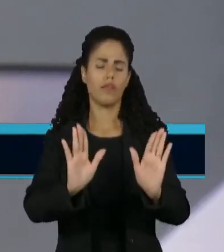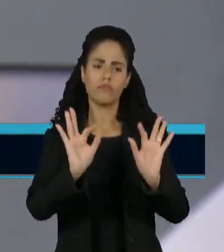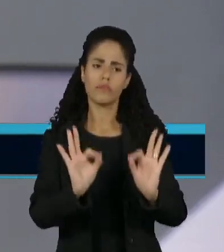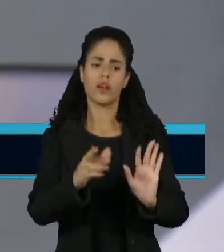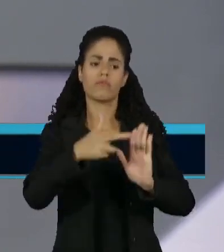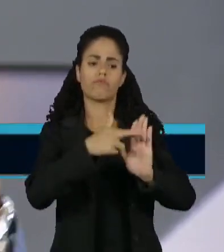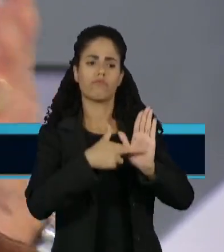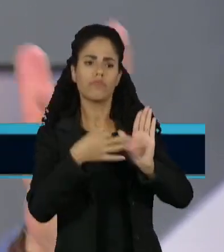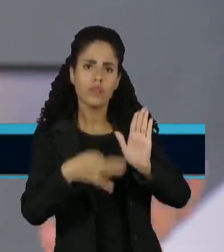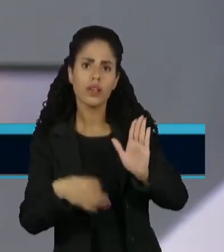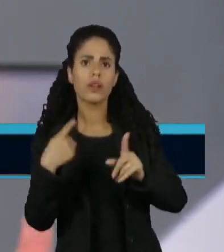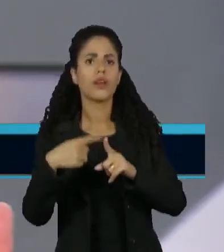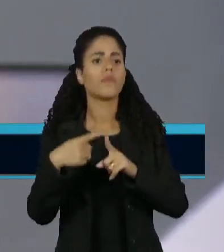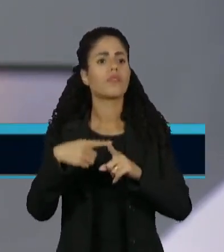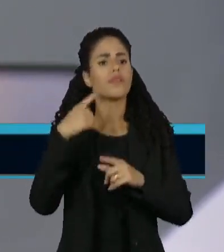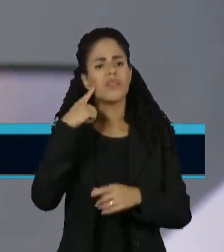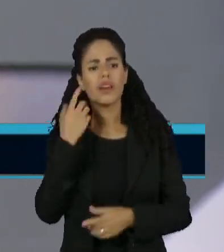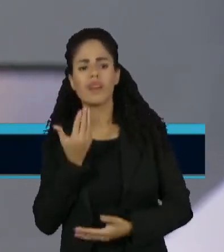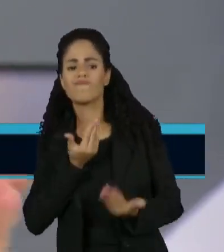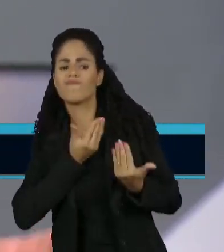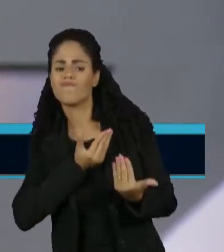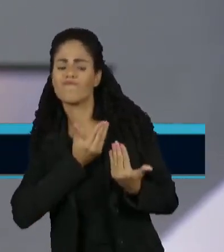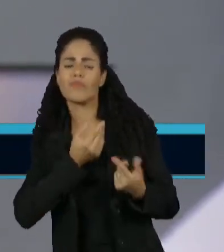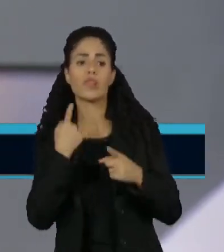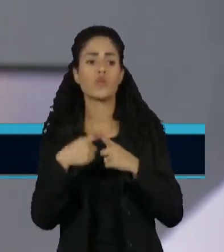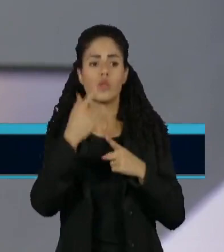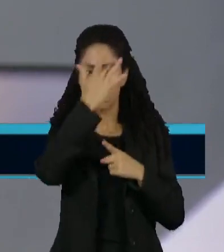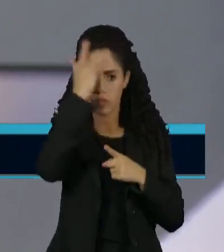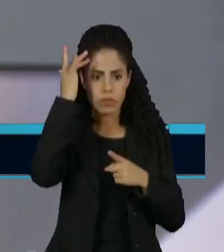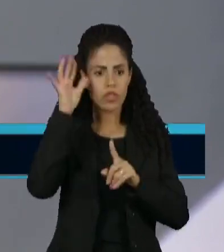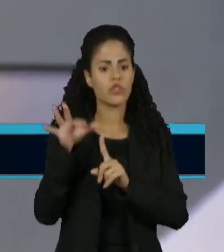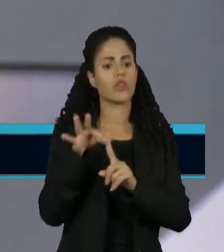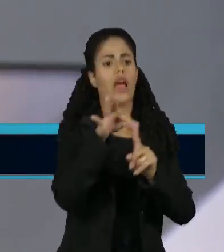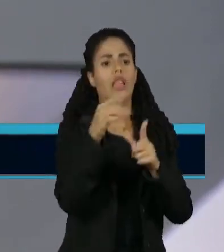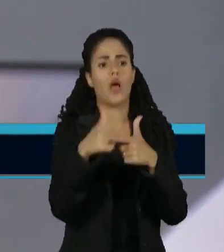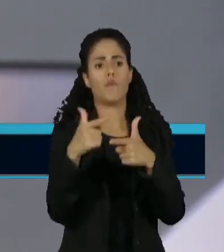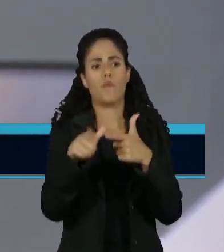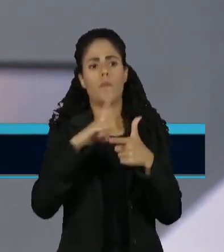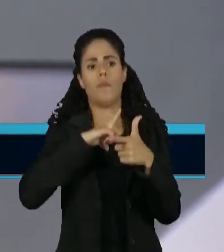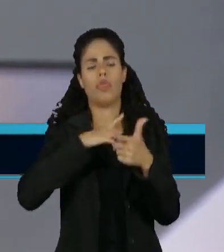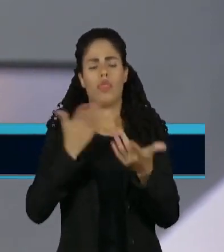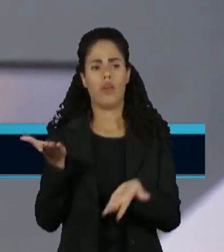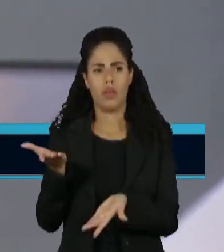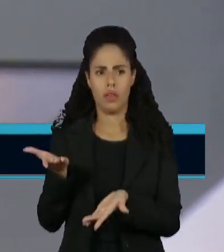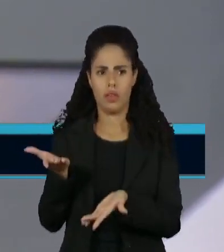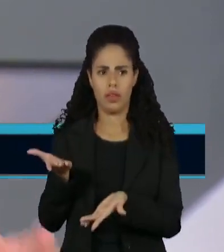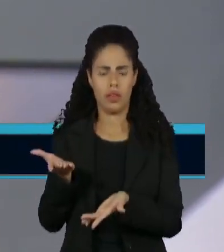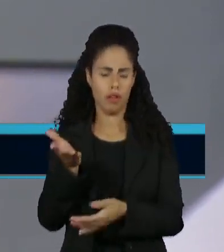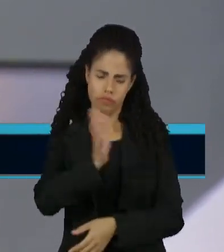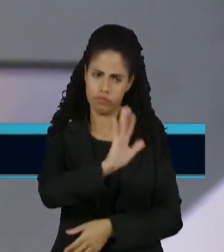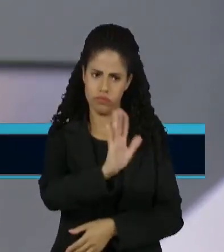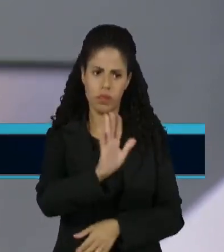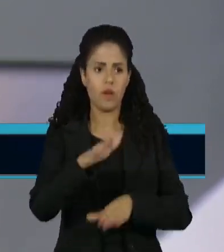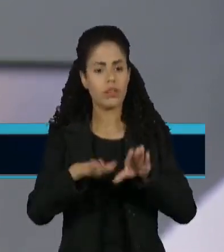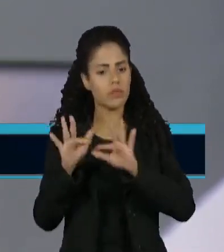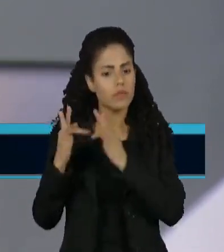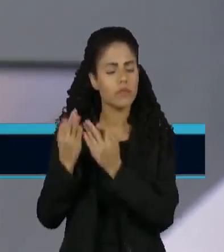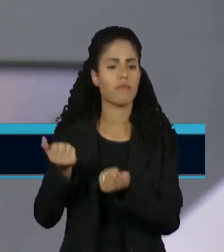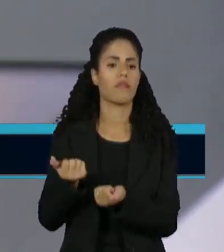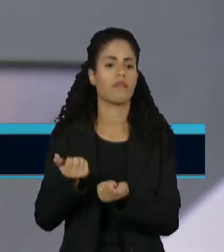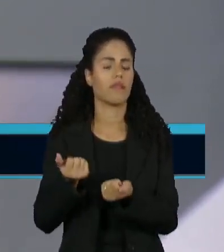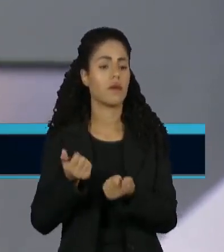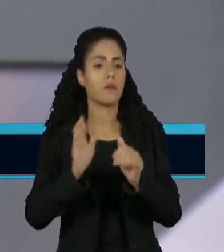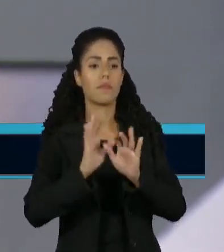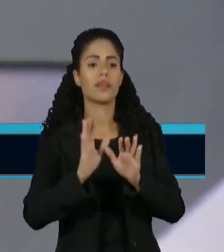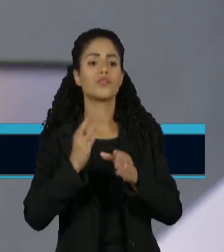Porque você deixa uma suspeição no ar. Não que as pessoas indicadas tenham qualquer problema de fazerem parte do tribunal, mas